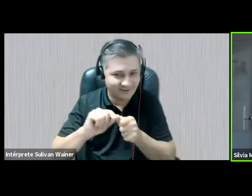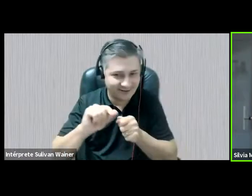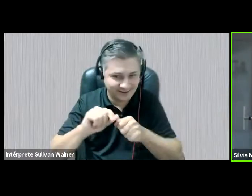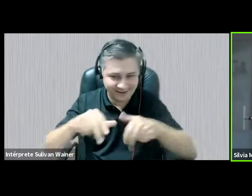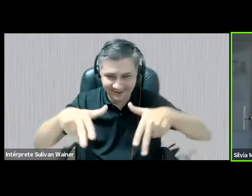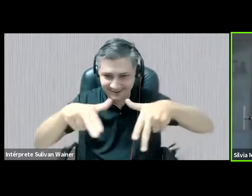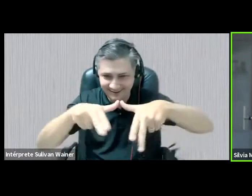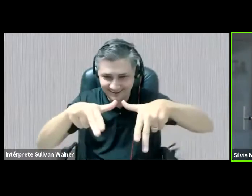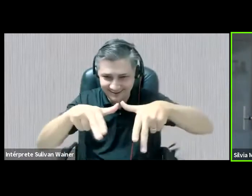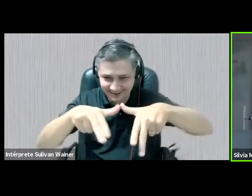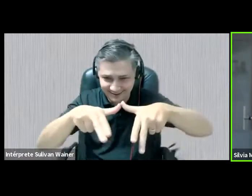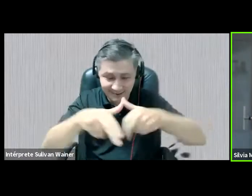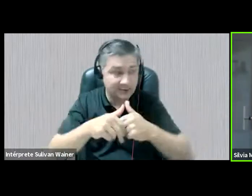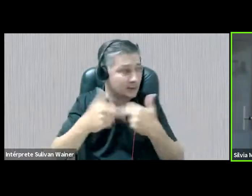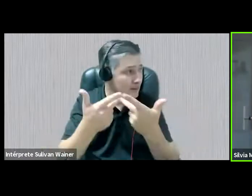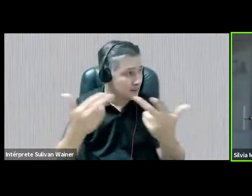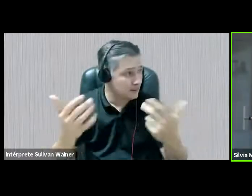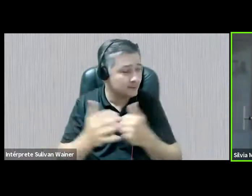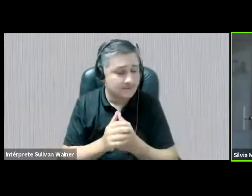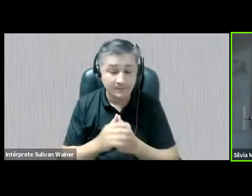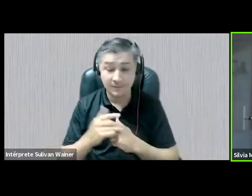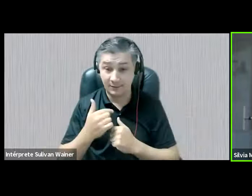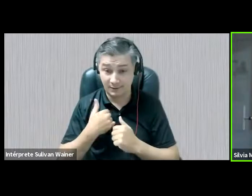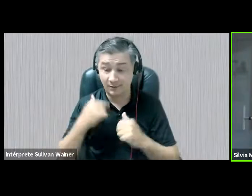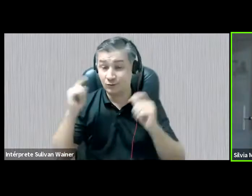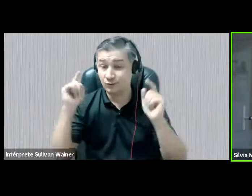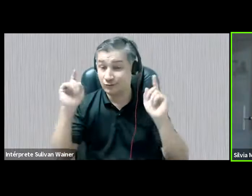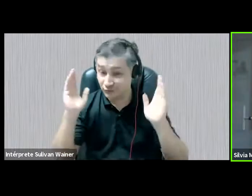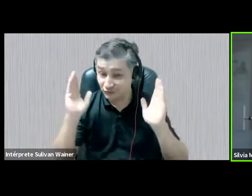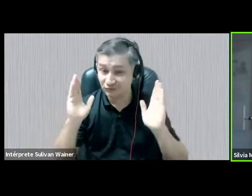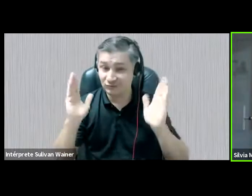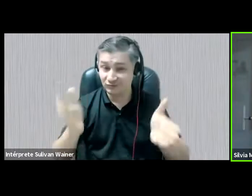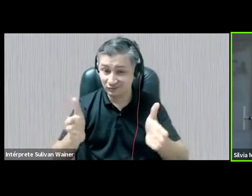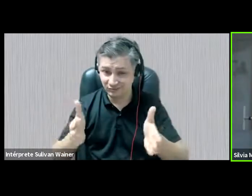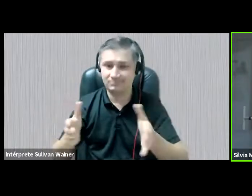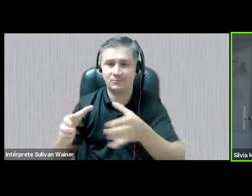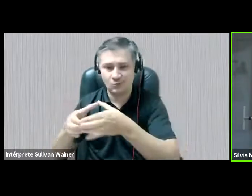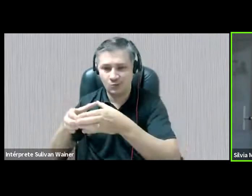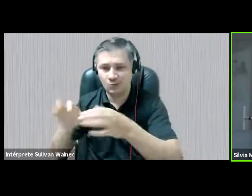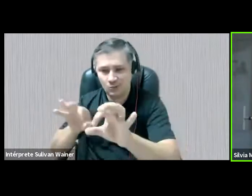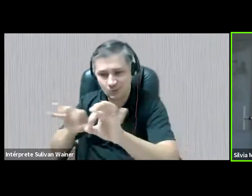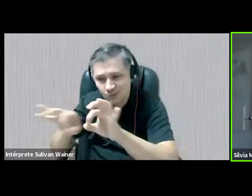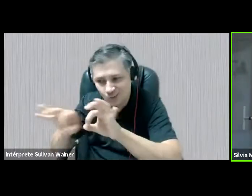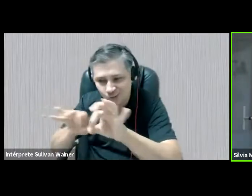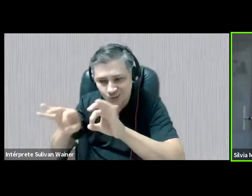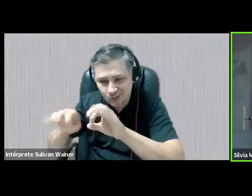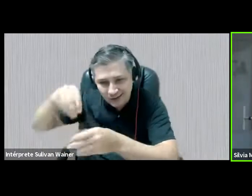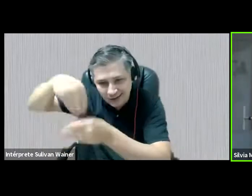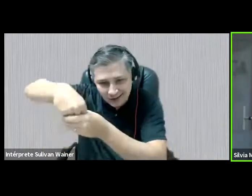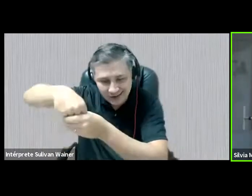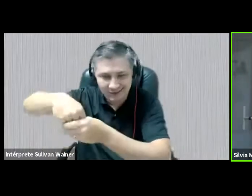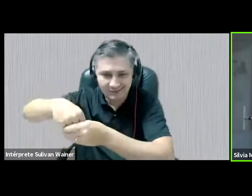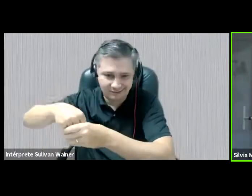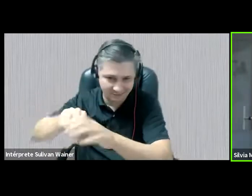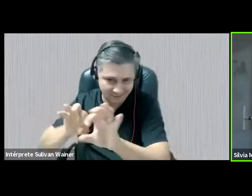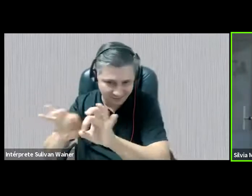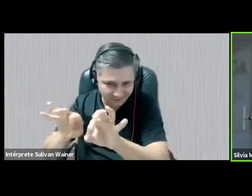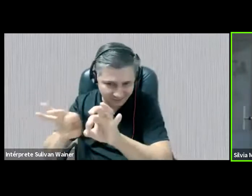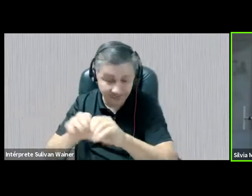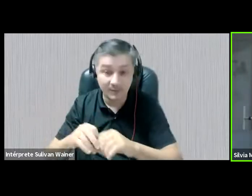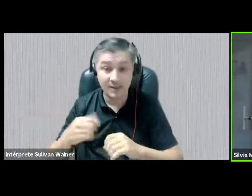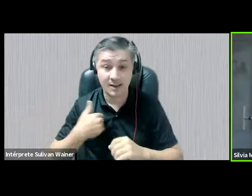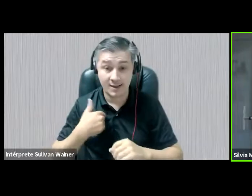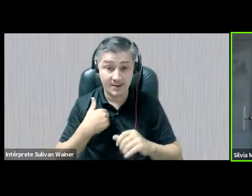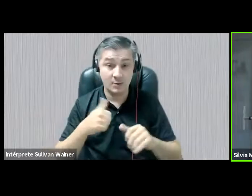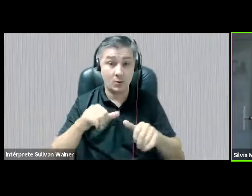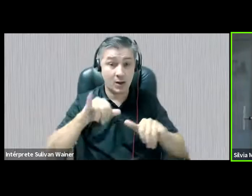como o Rita colocou, eu também já fui uma das organizadoras do Fazendo Gênero, eu faço parte do Laboratório